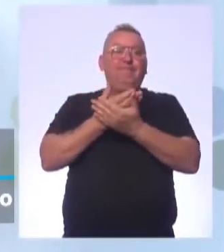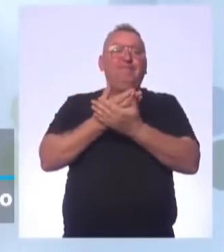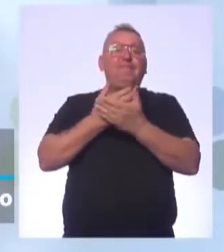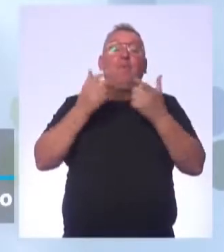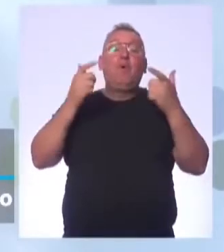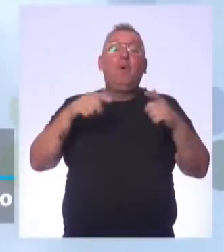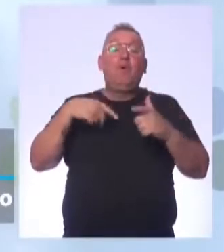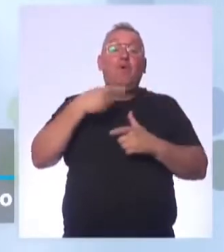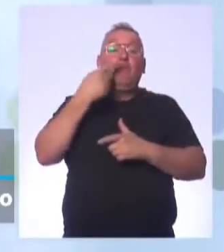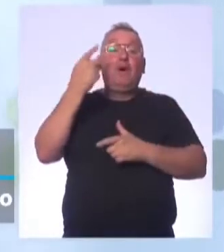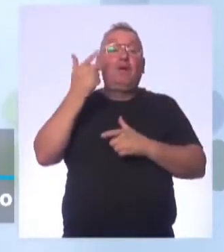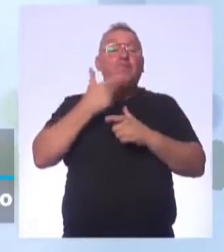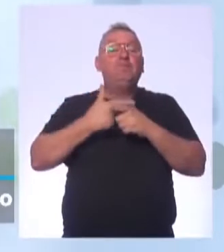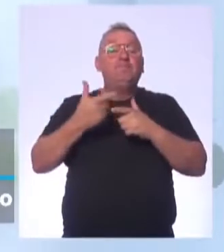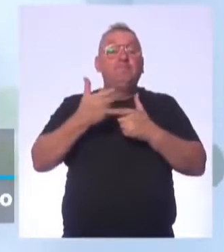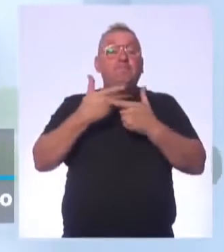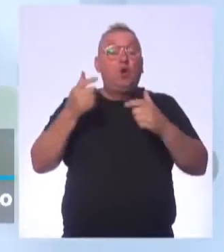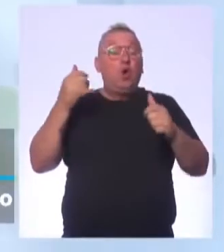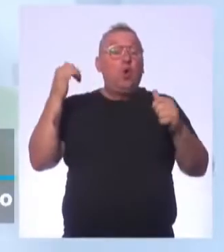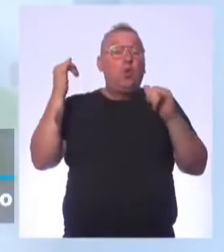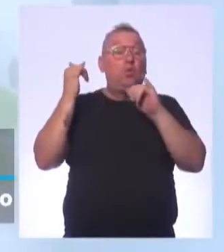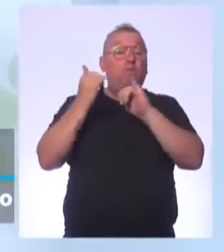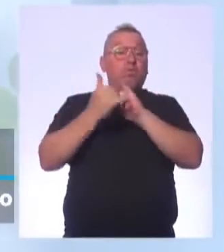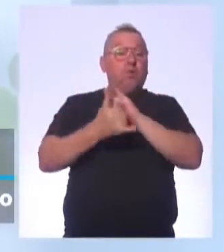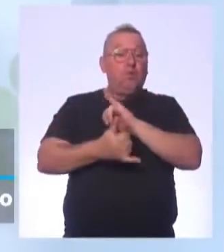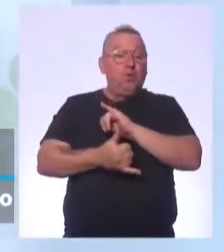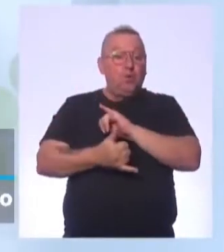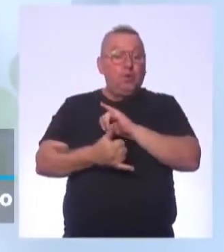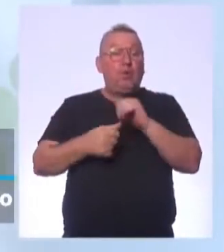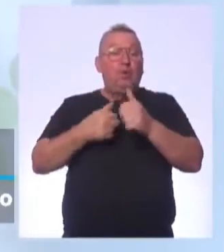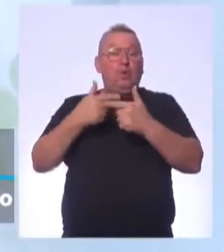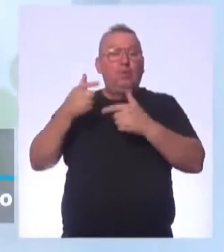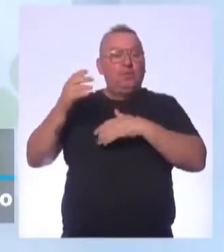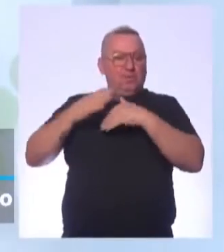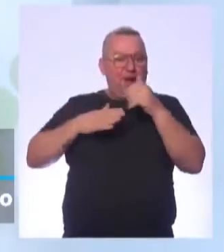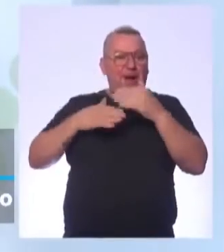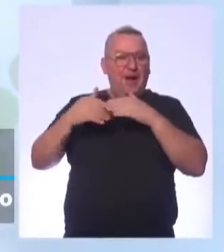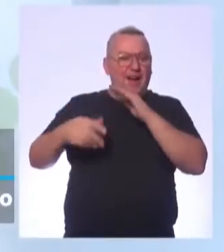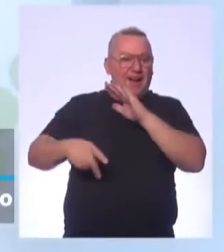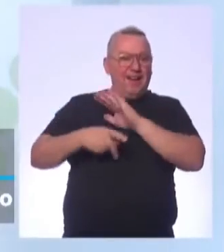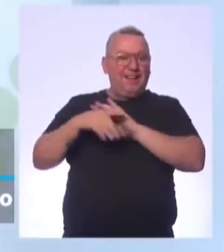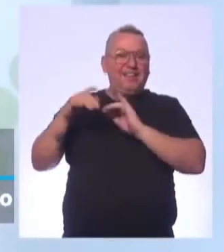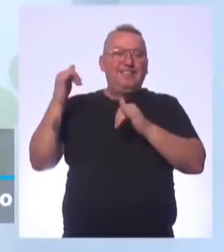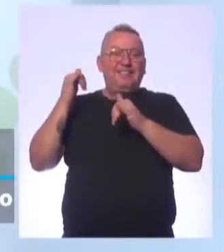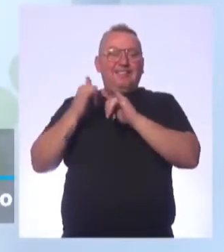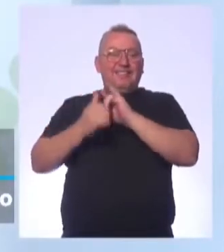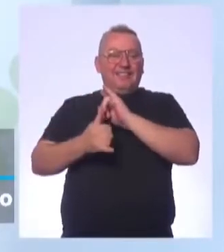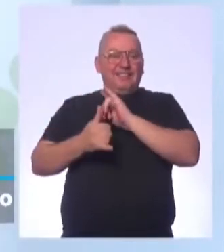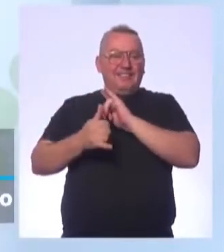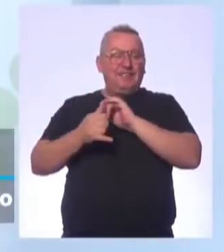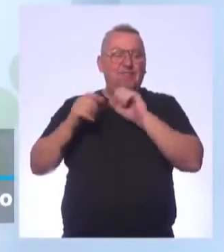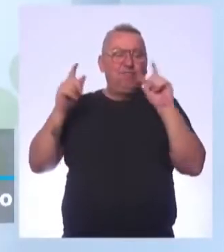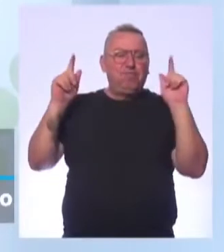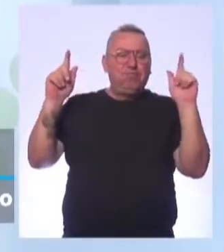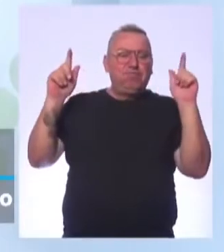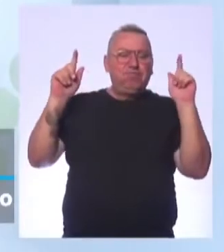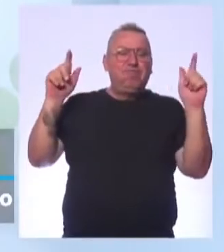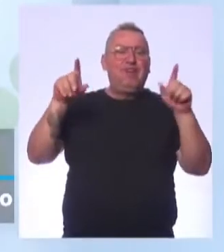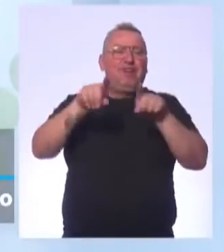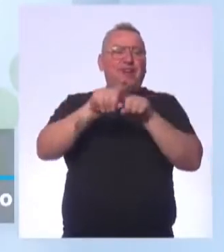onde falávamos de alguns esportes aí, algumas práticas de esporte, de aventura.